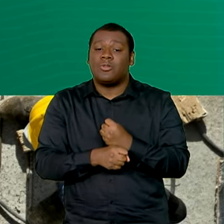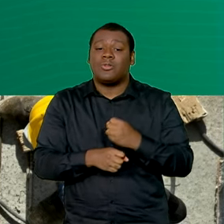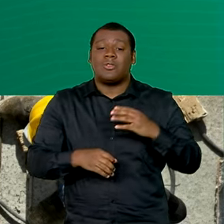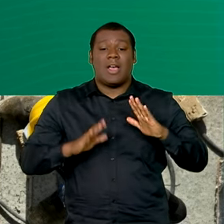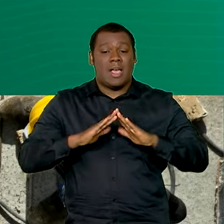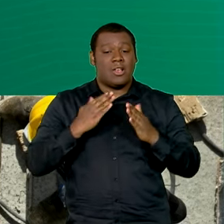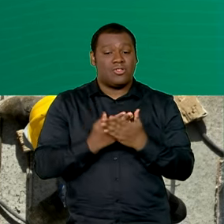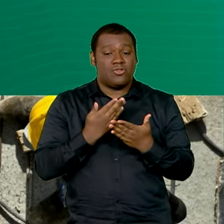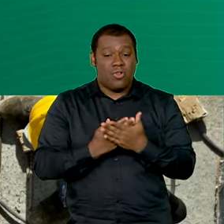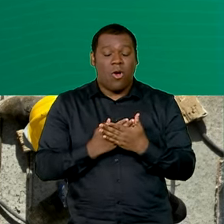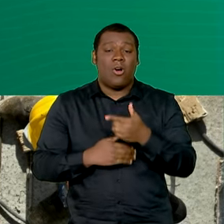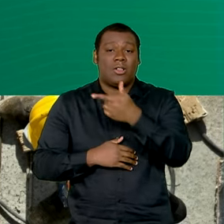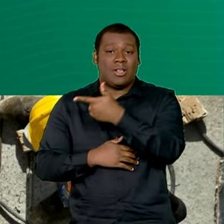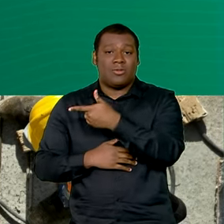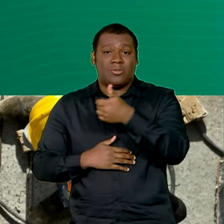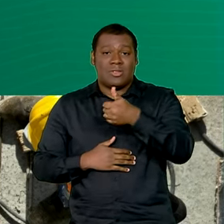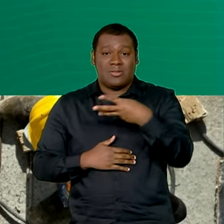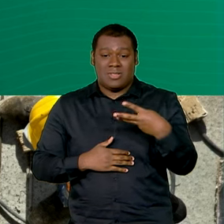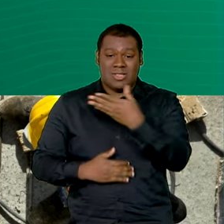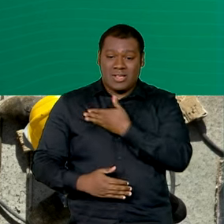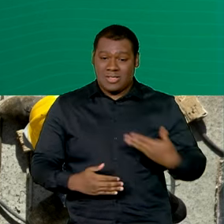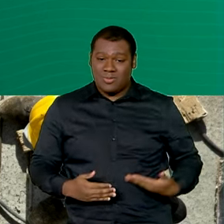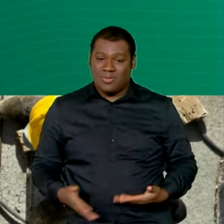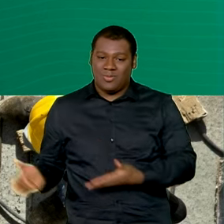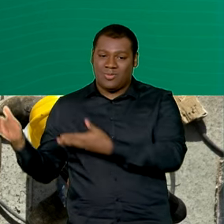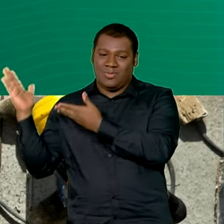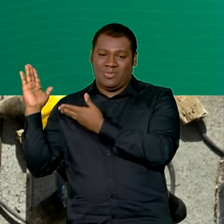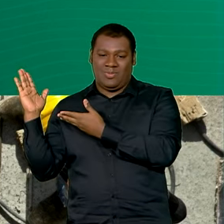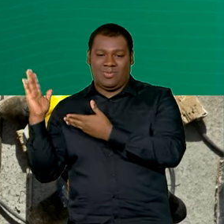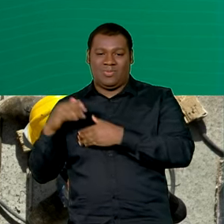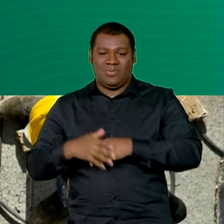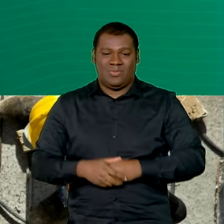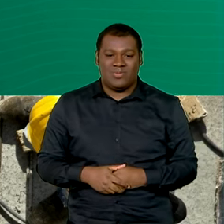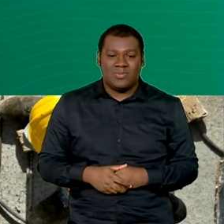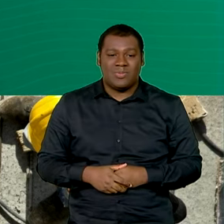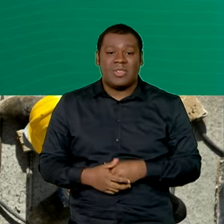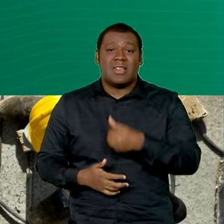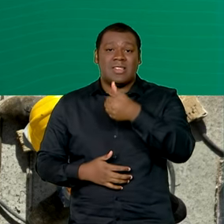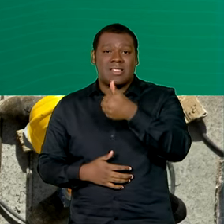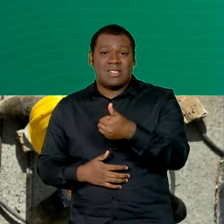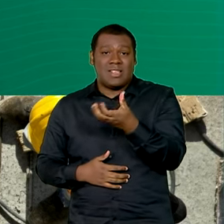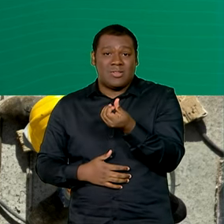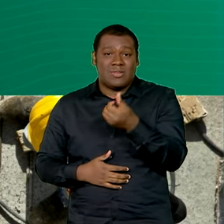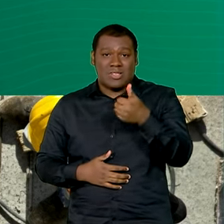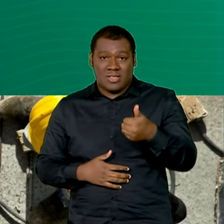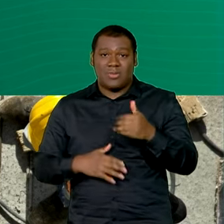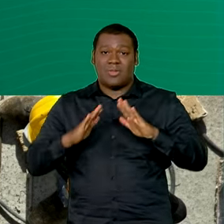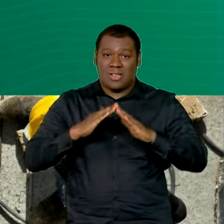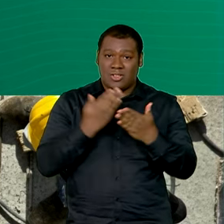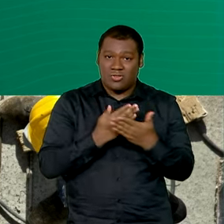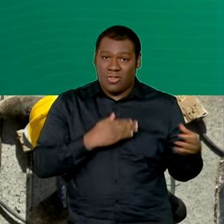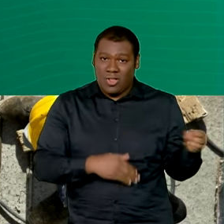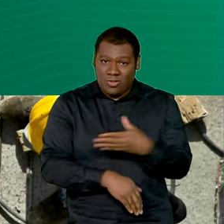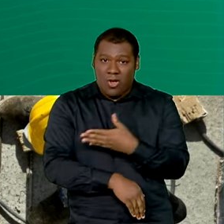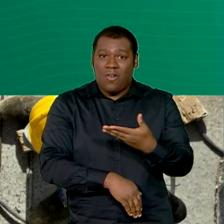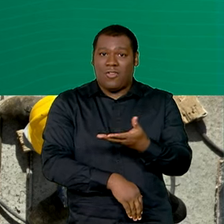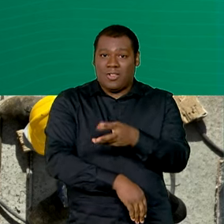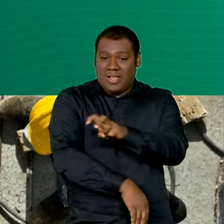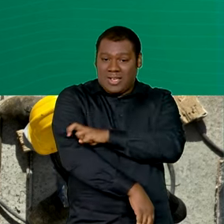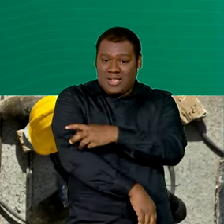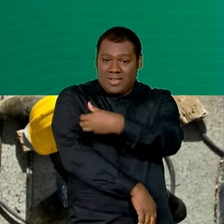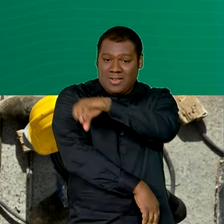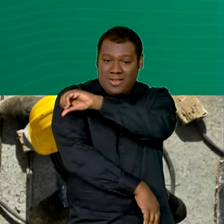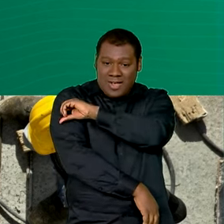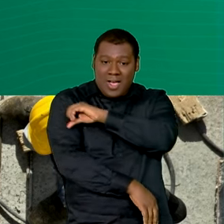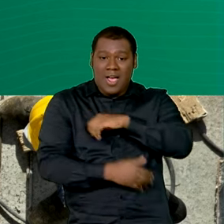escolas de educação infantil, 161 novas escolas de ensino fundamental e 9 de